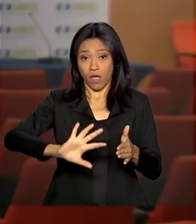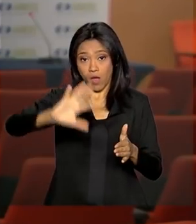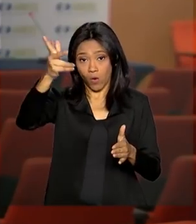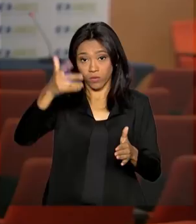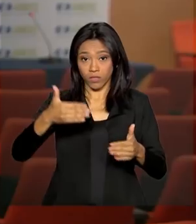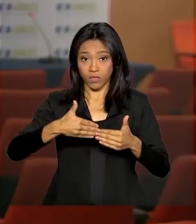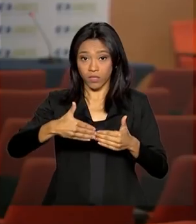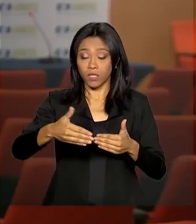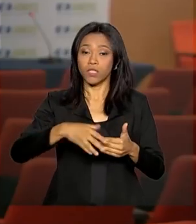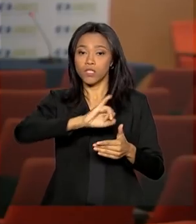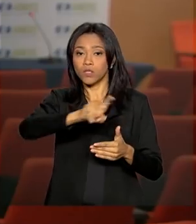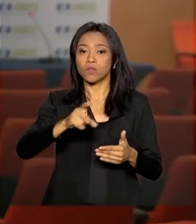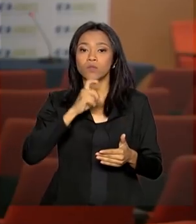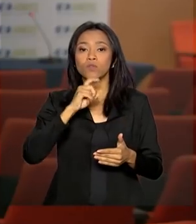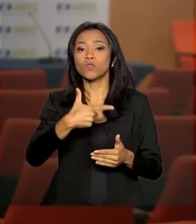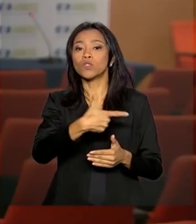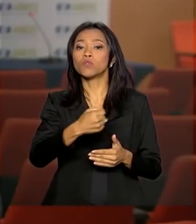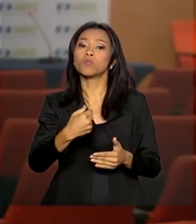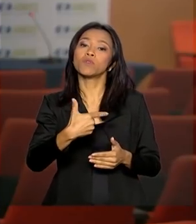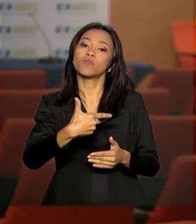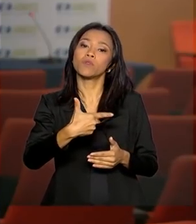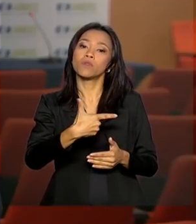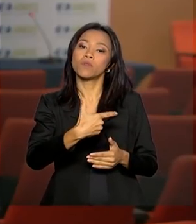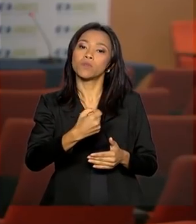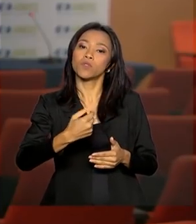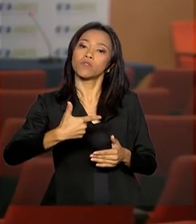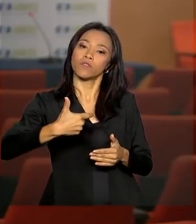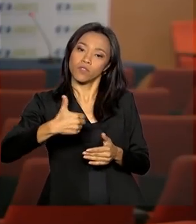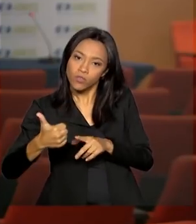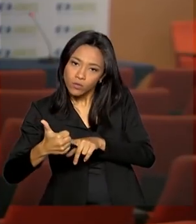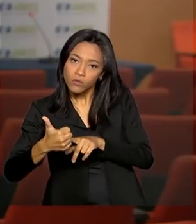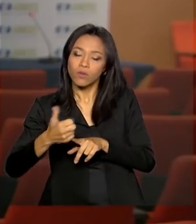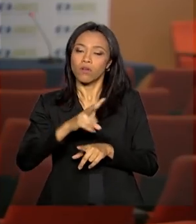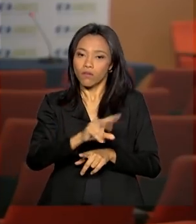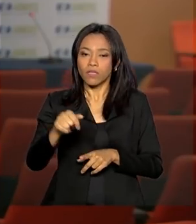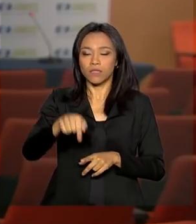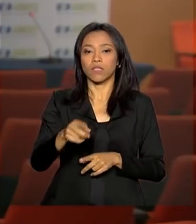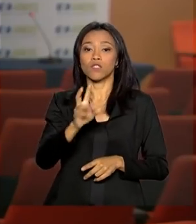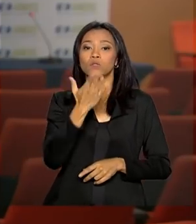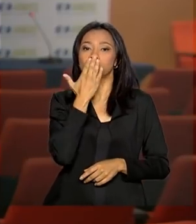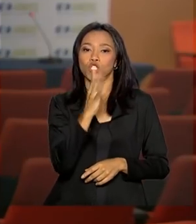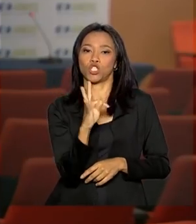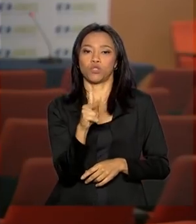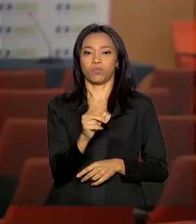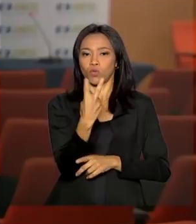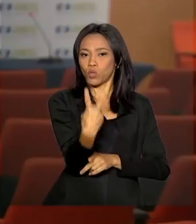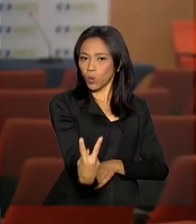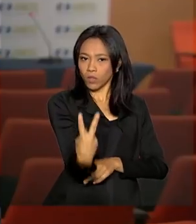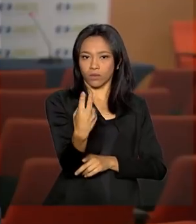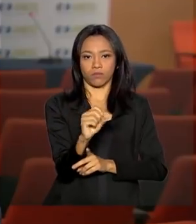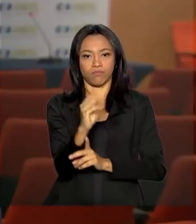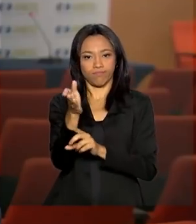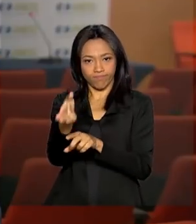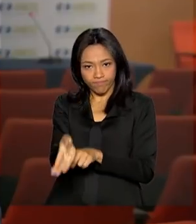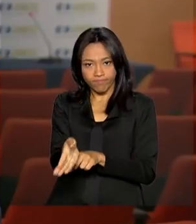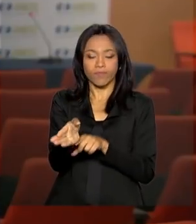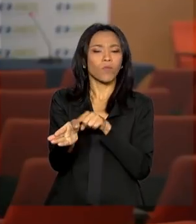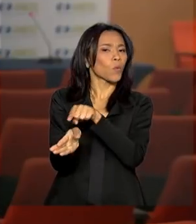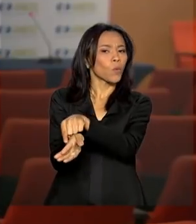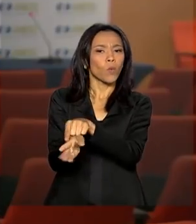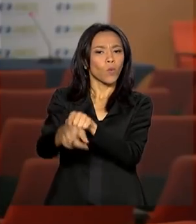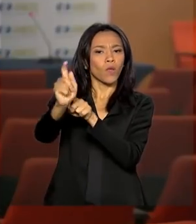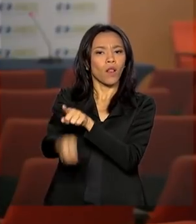julho de 2021. Serão realizados hoje aqui dois tipos de leilão. No leilão de potência serão